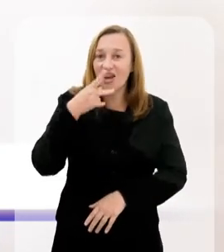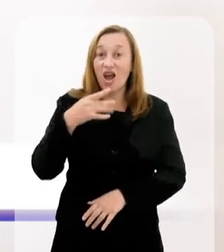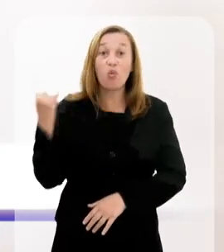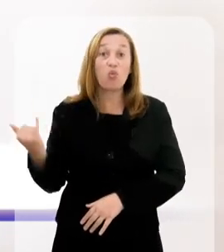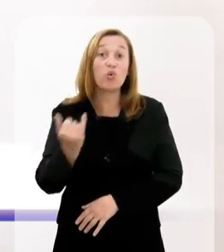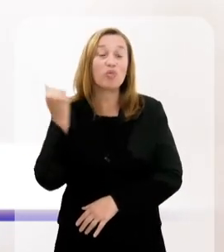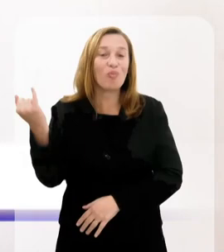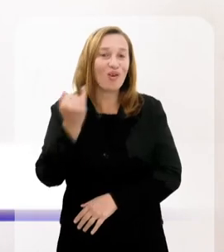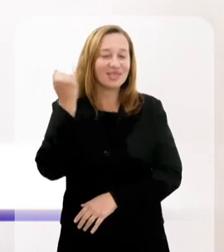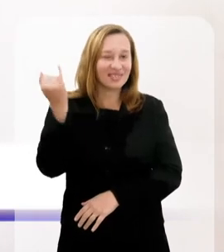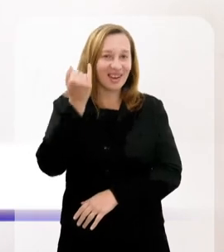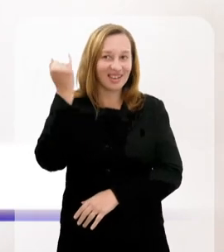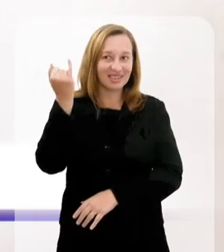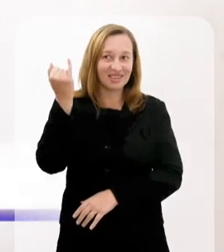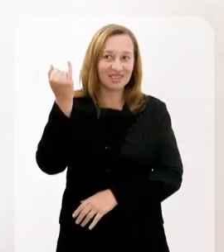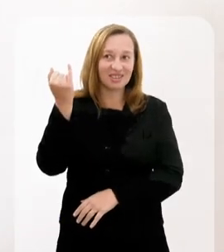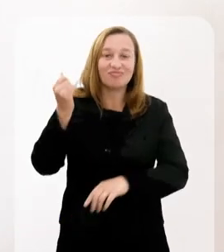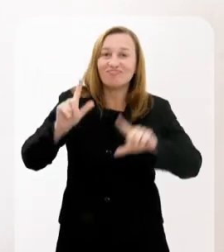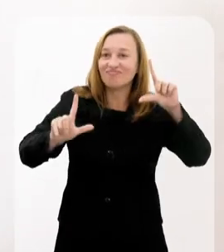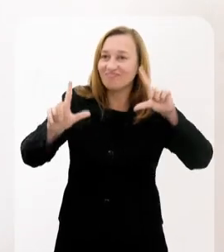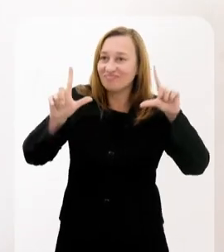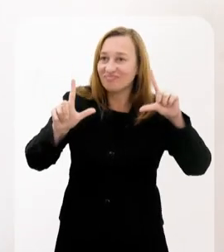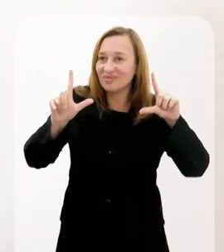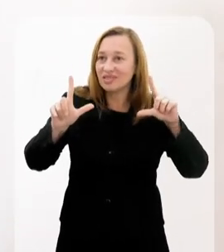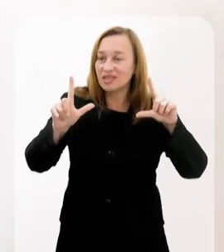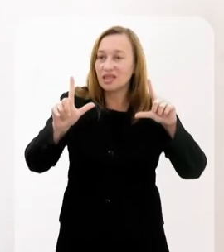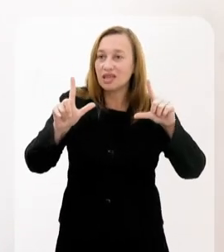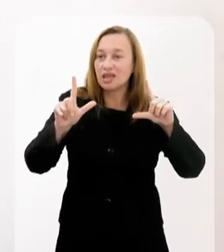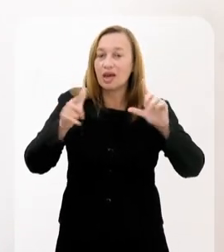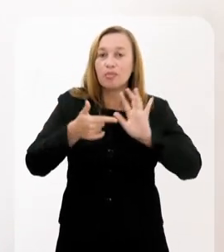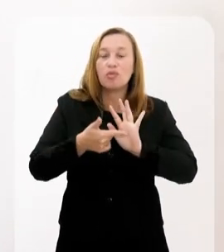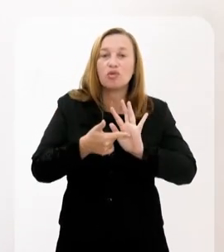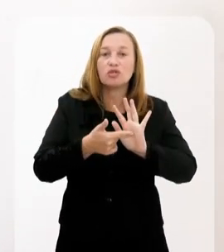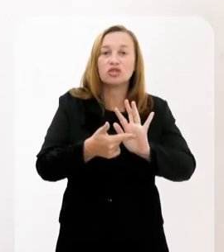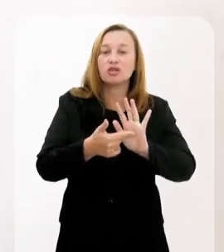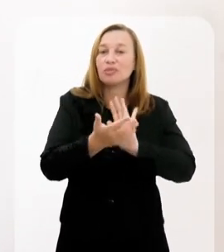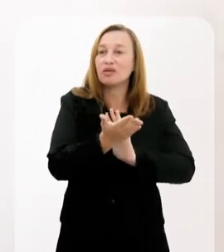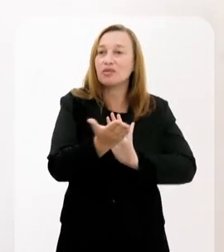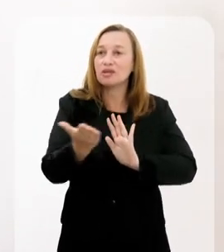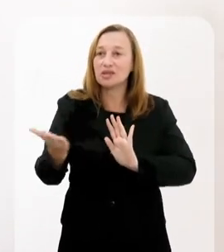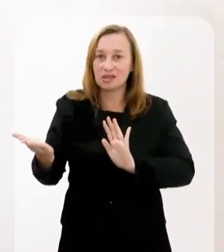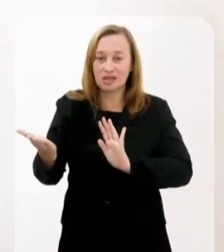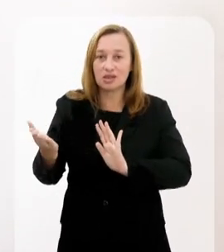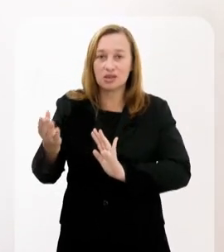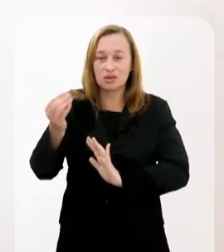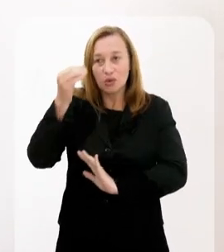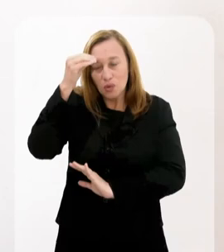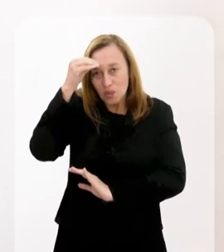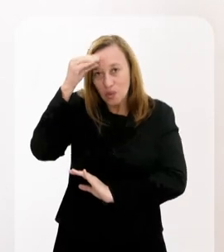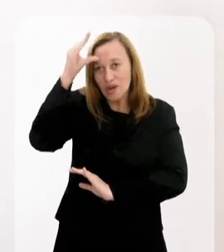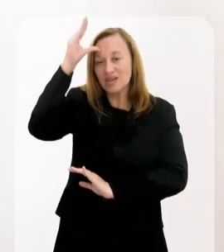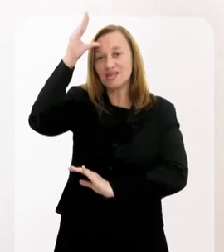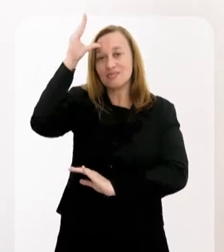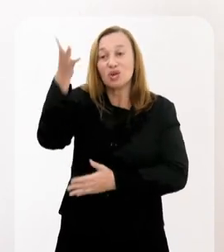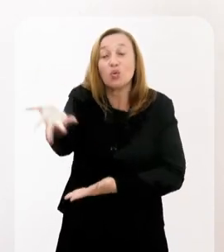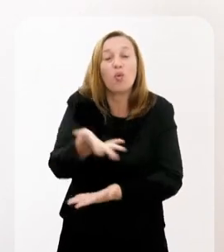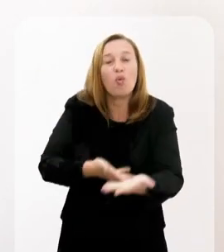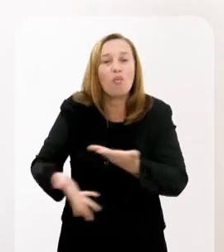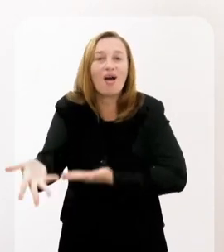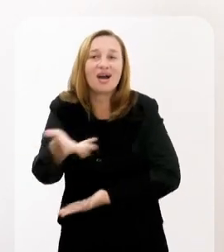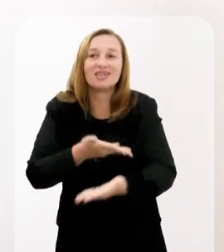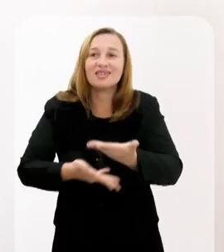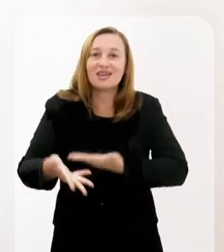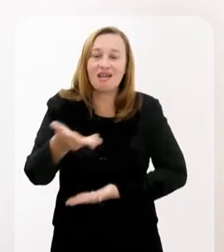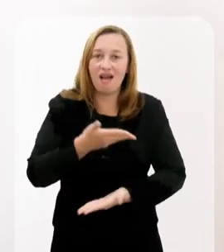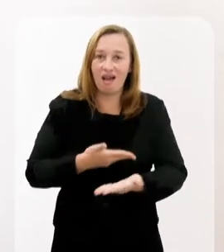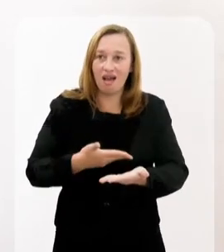importante desse programa é levar o conhecimento. O conhecimento desconstrói